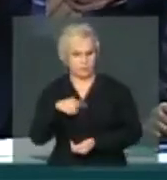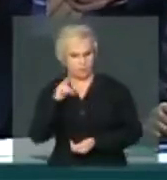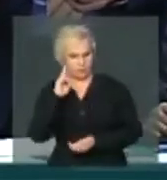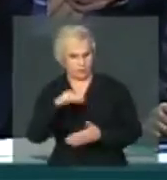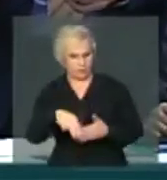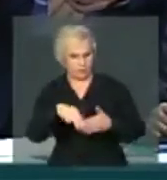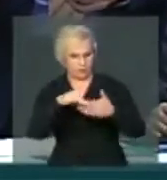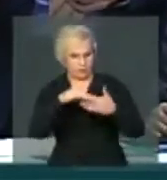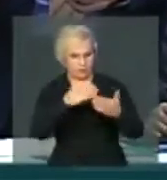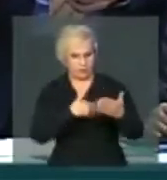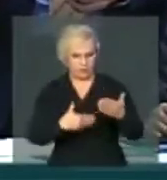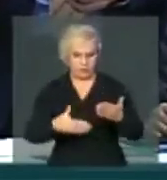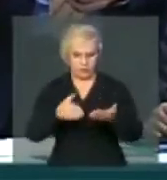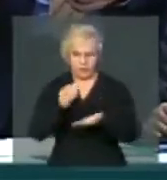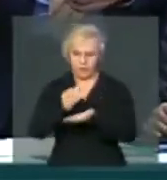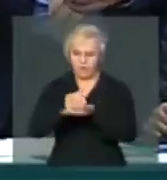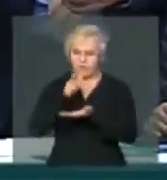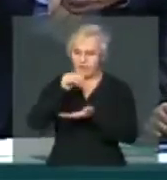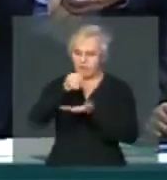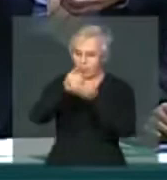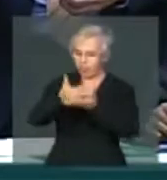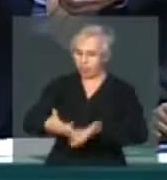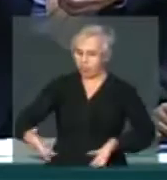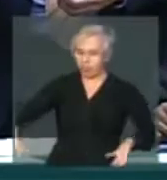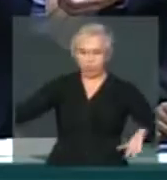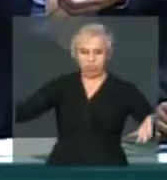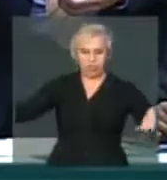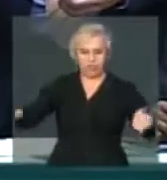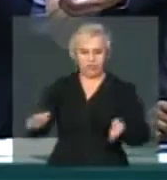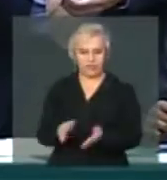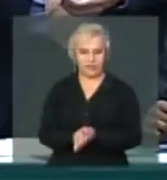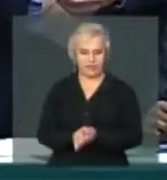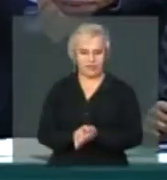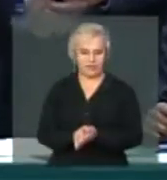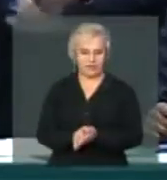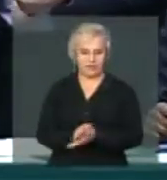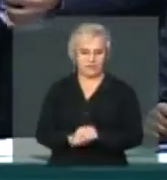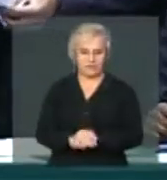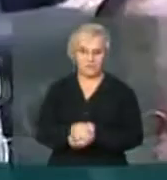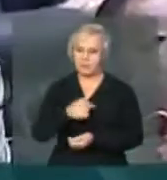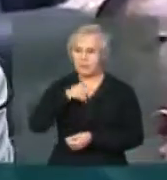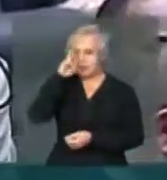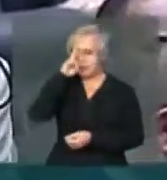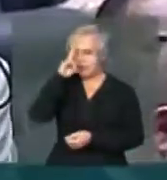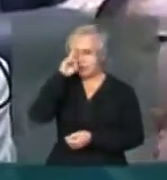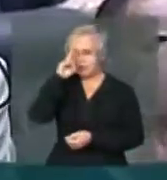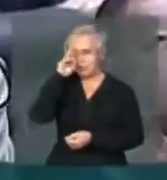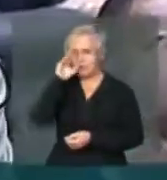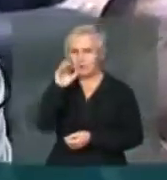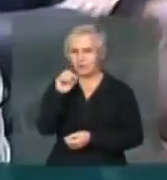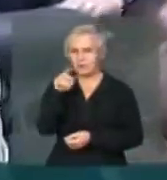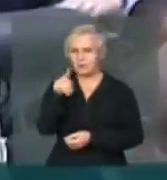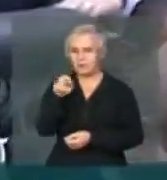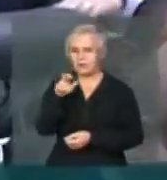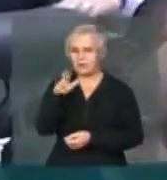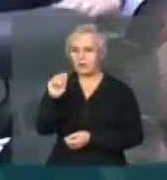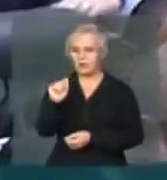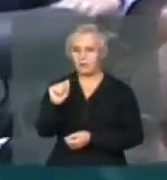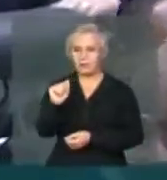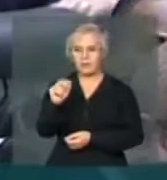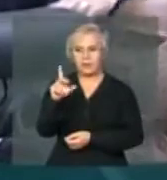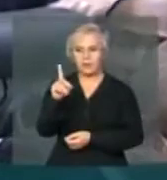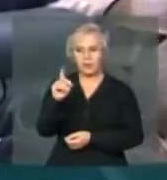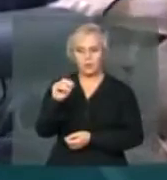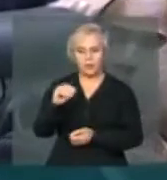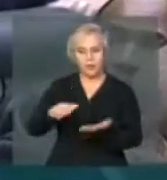derrubar um copo d'água aí. O governo imundou o parlamento. Pois é, eu lembrei da ópera do malandro, o Chico Buarque fez uma música ótima onde